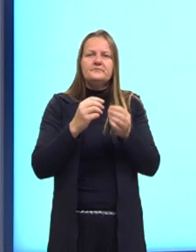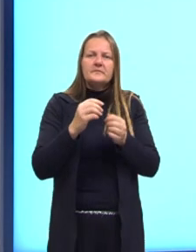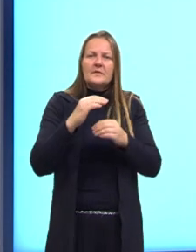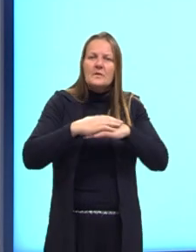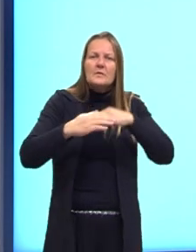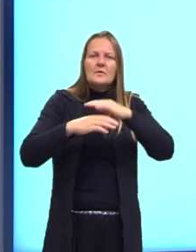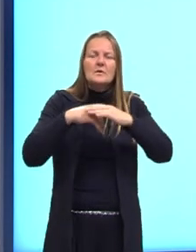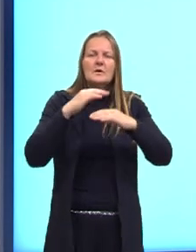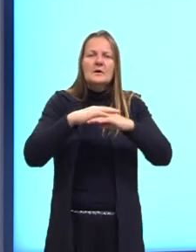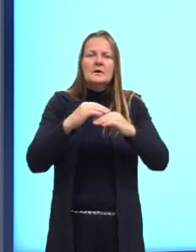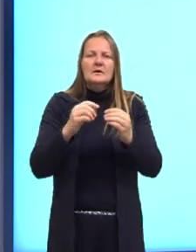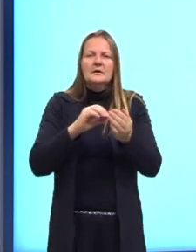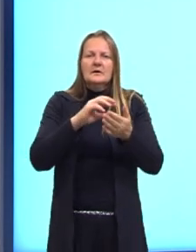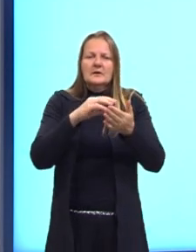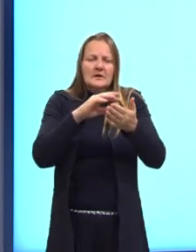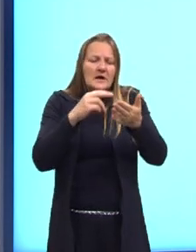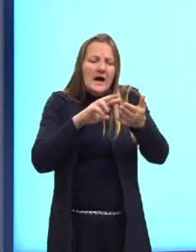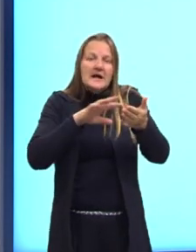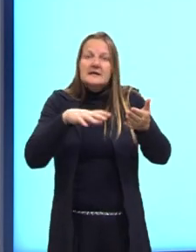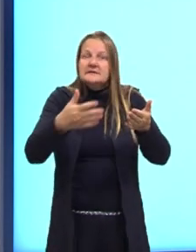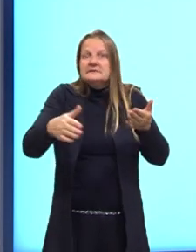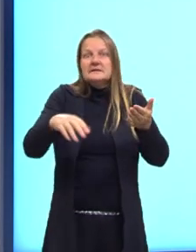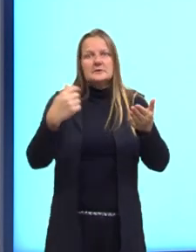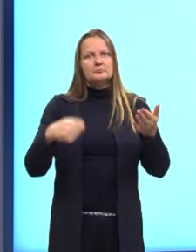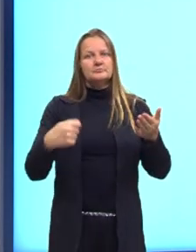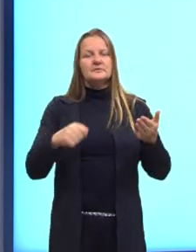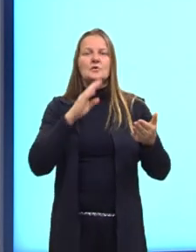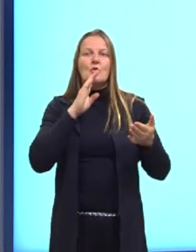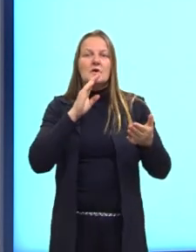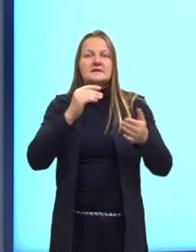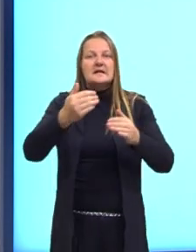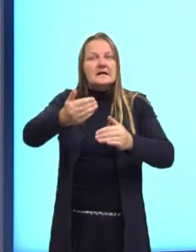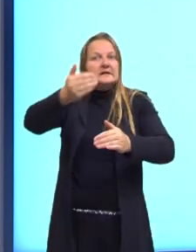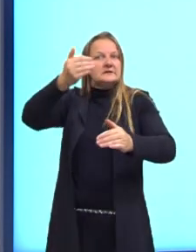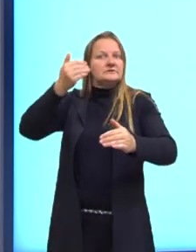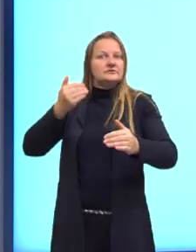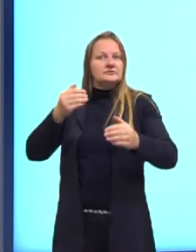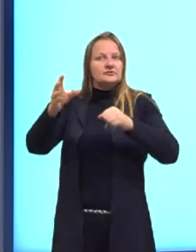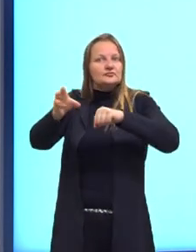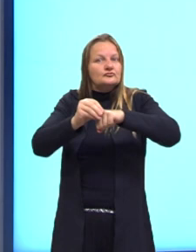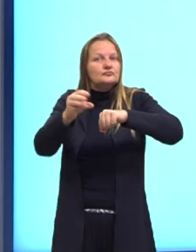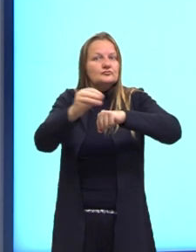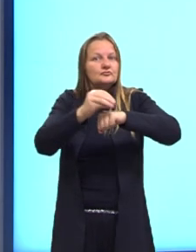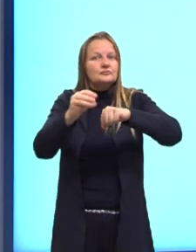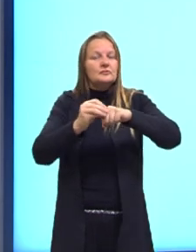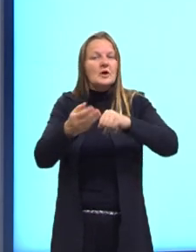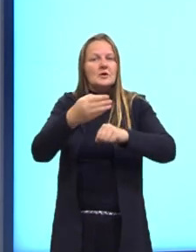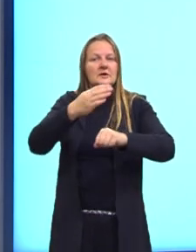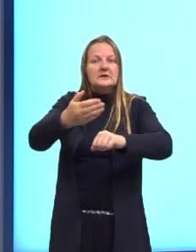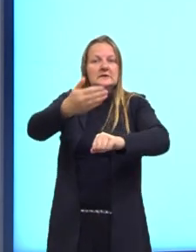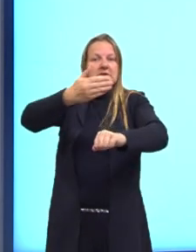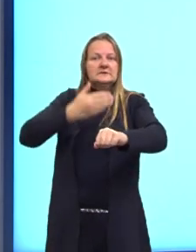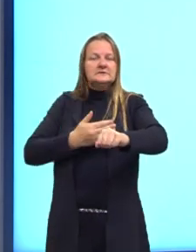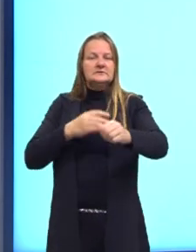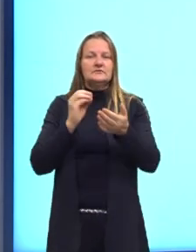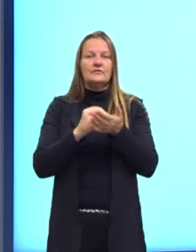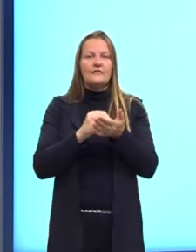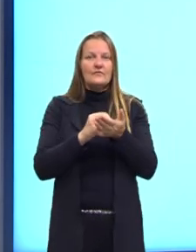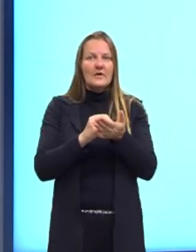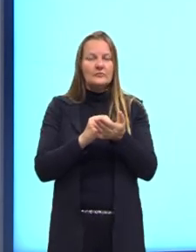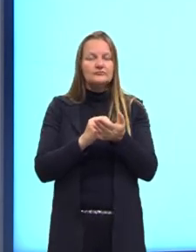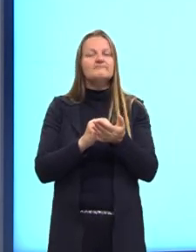interpretação, às vezes a gente precisa de conhecimentos que nos ajudem a interpretar. A falta desses